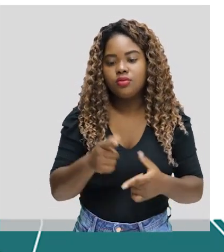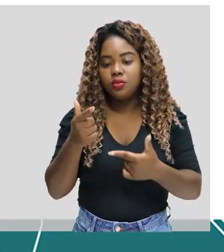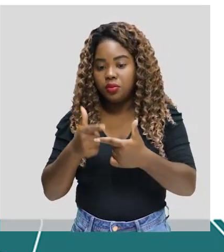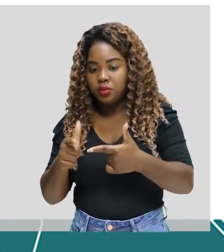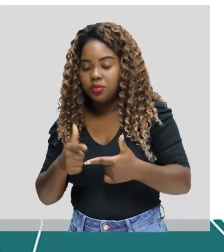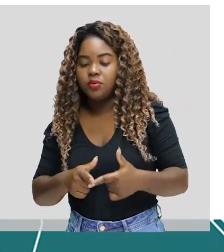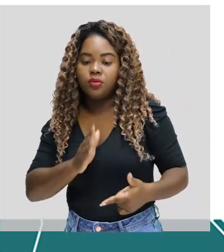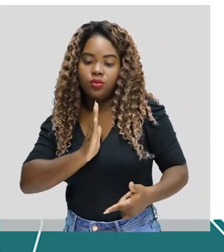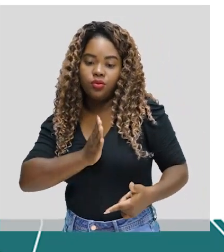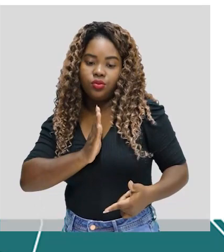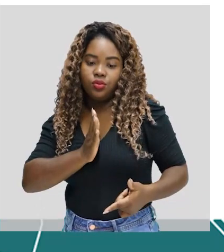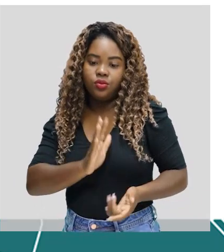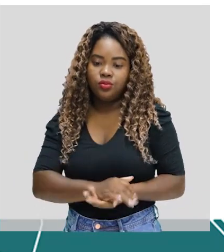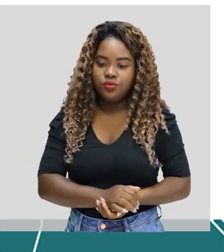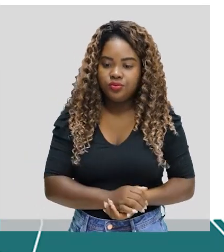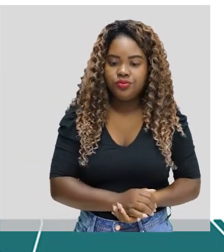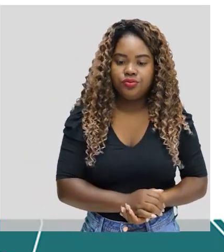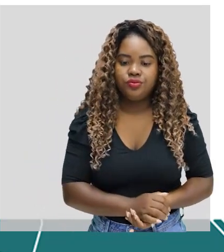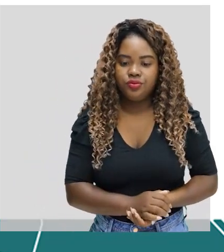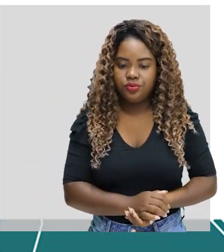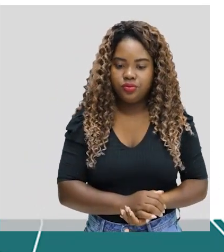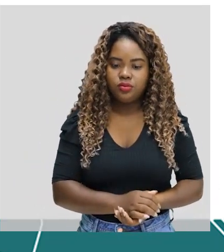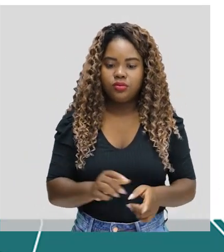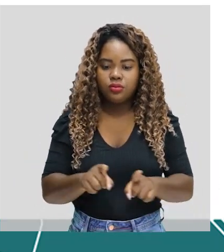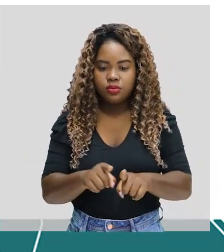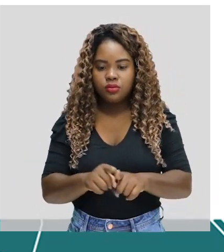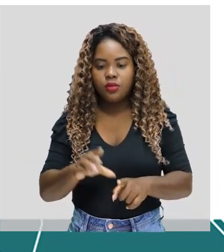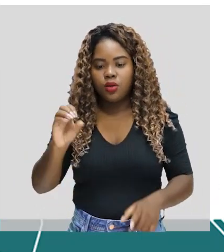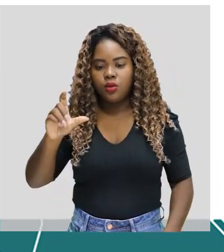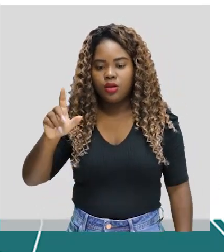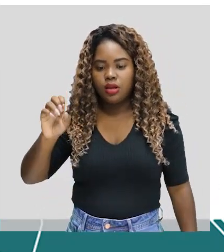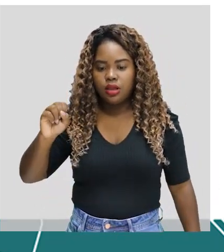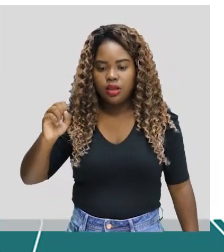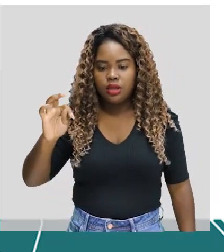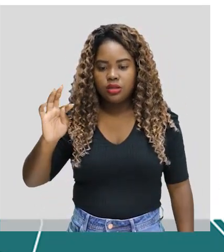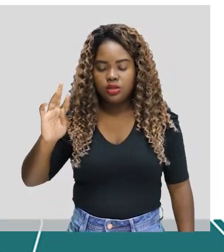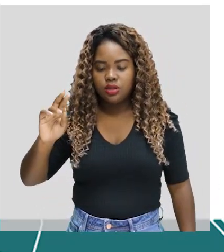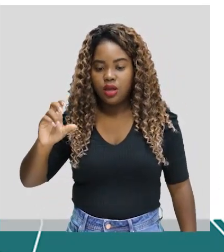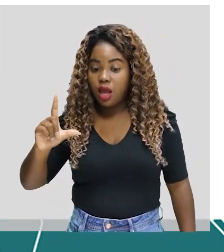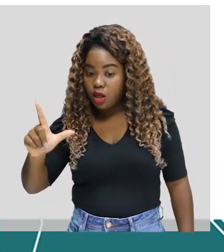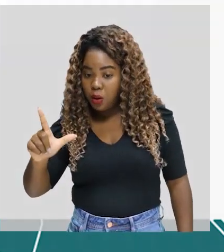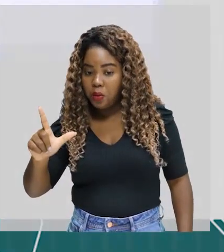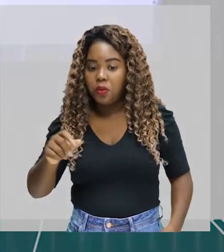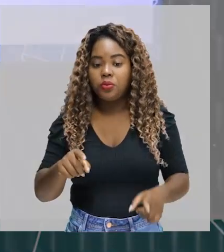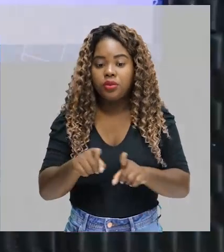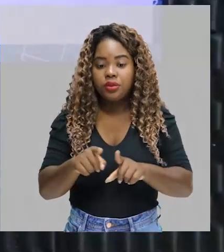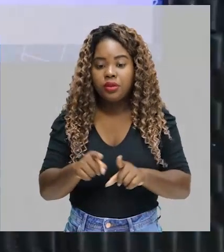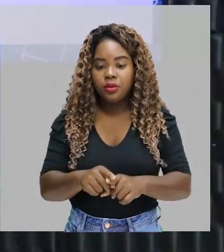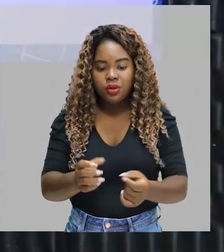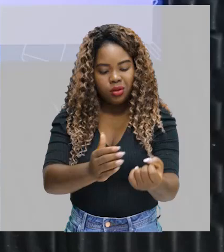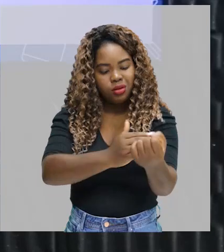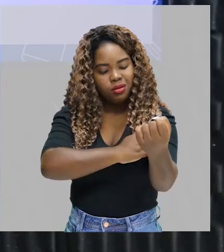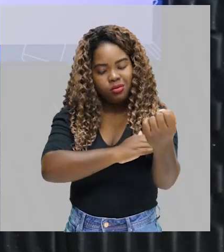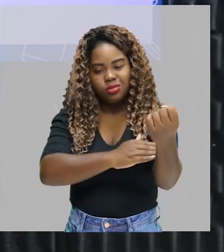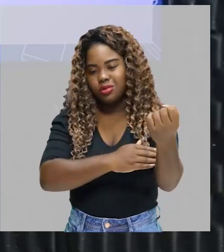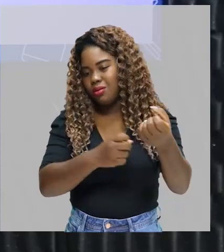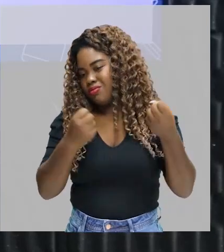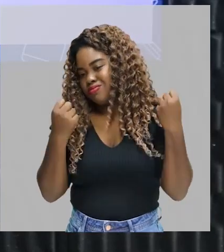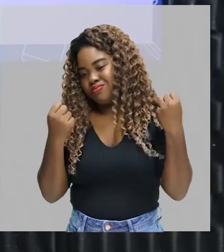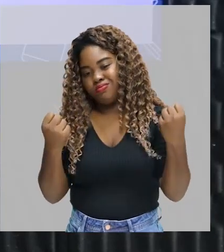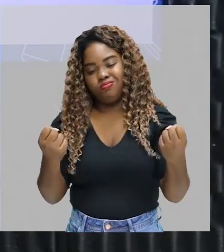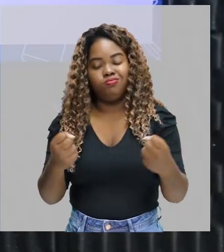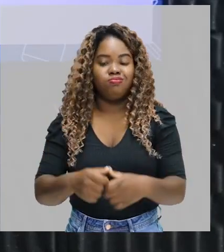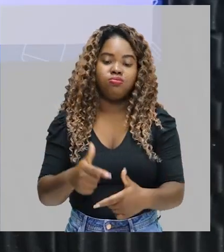que é o infarto ou AVC, o aumento do colesterol, atrofia muscular, aumento da